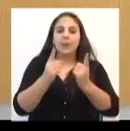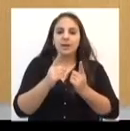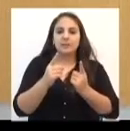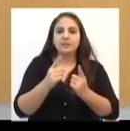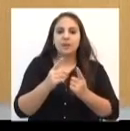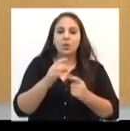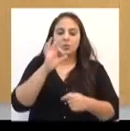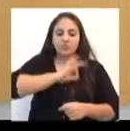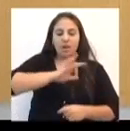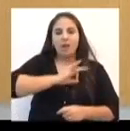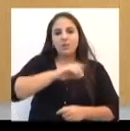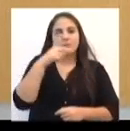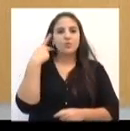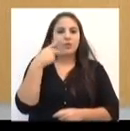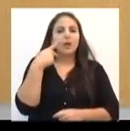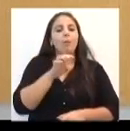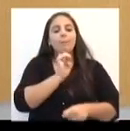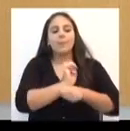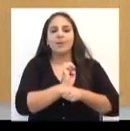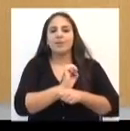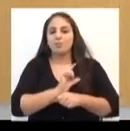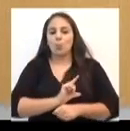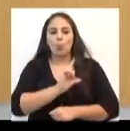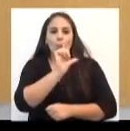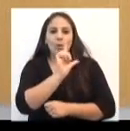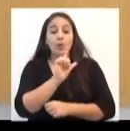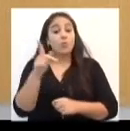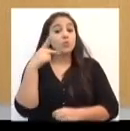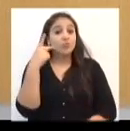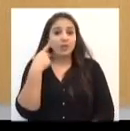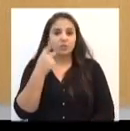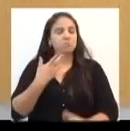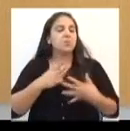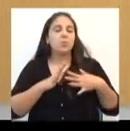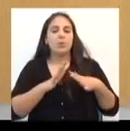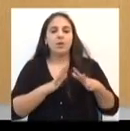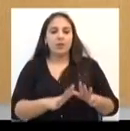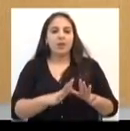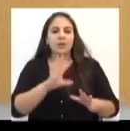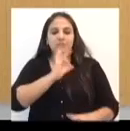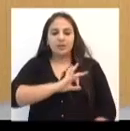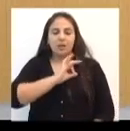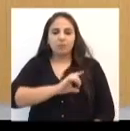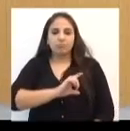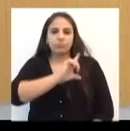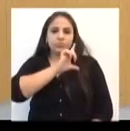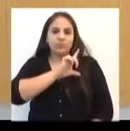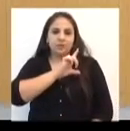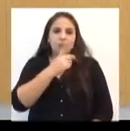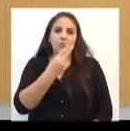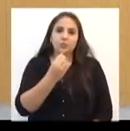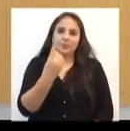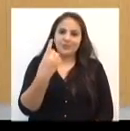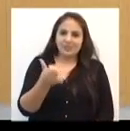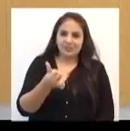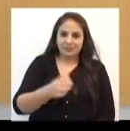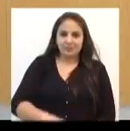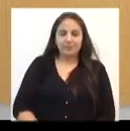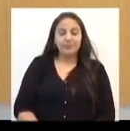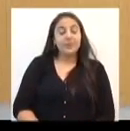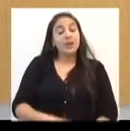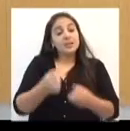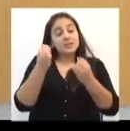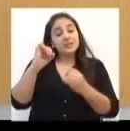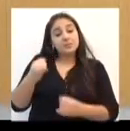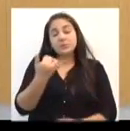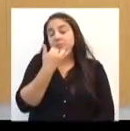congelados. Ou seja, os parlamentares não terão aumento em 2016. E a justificativa